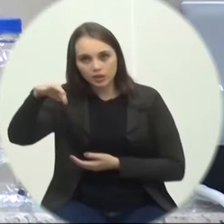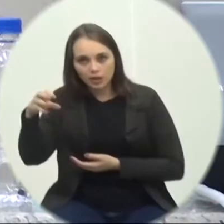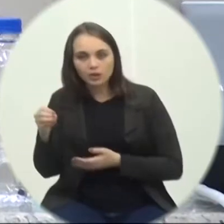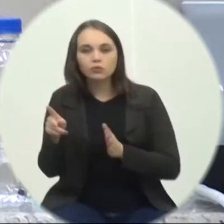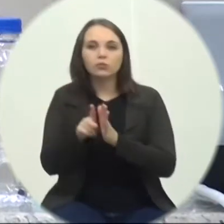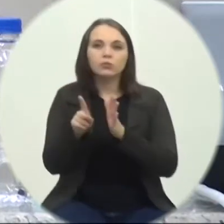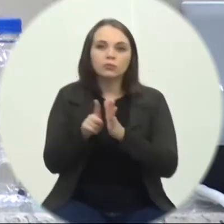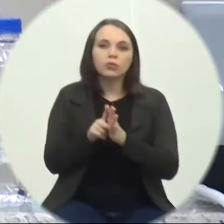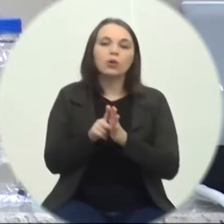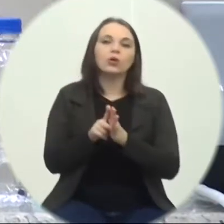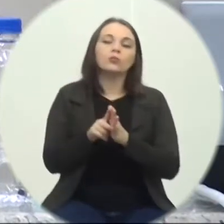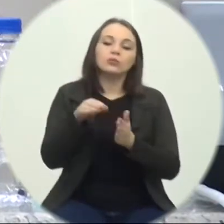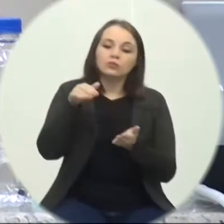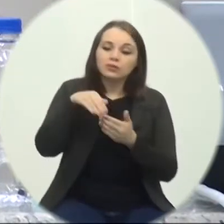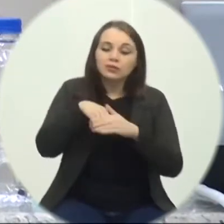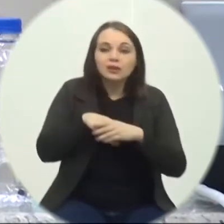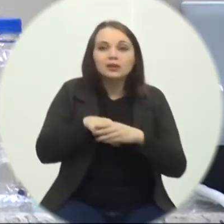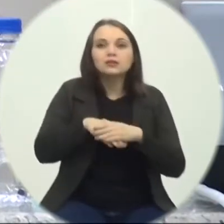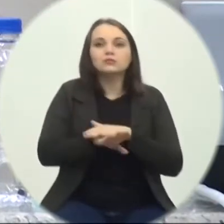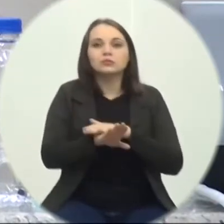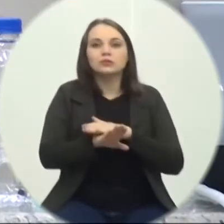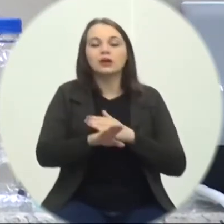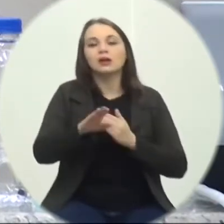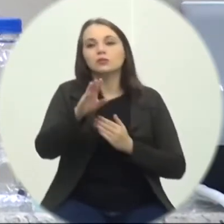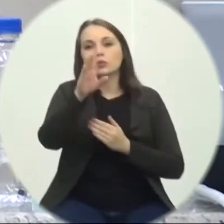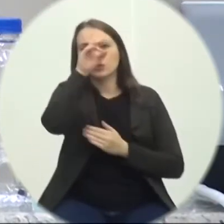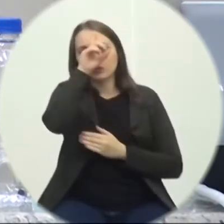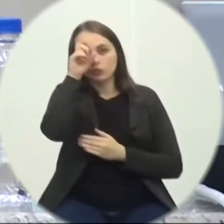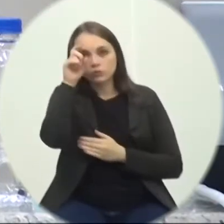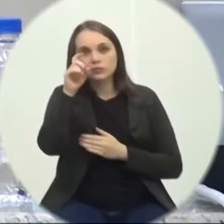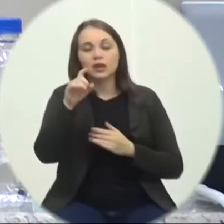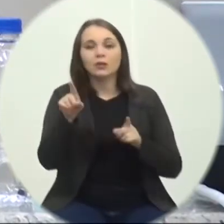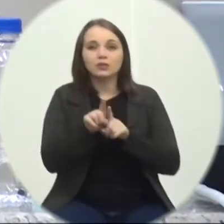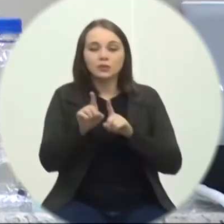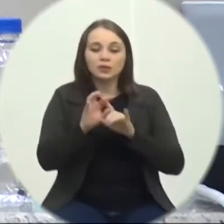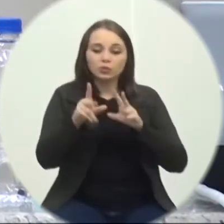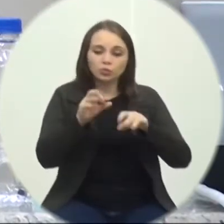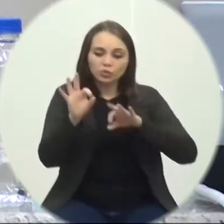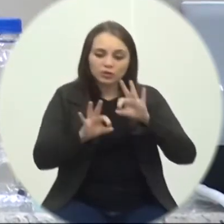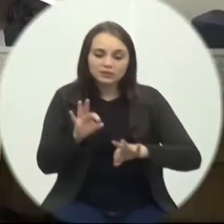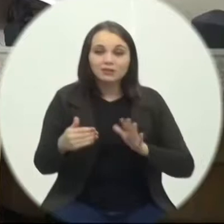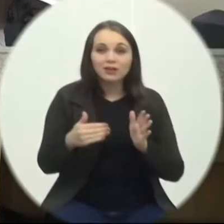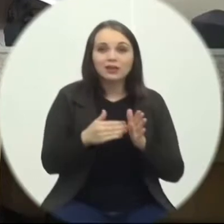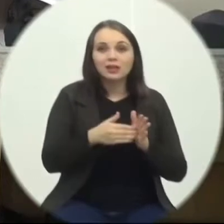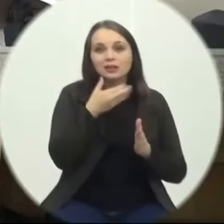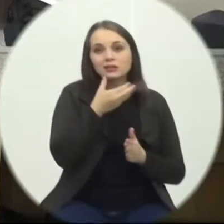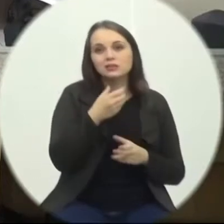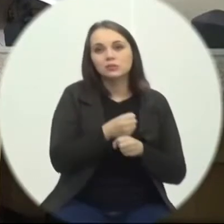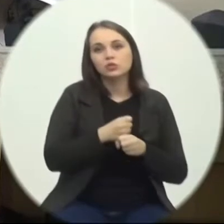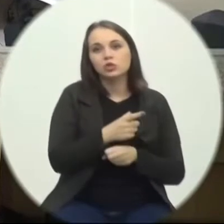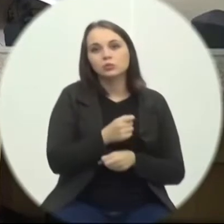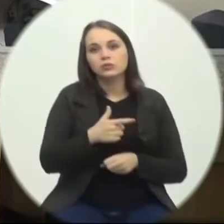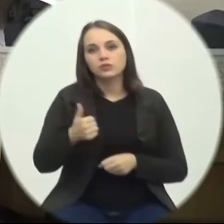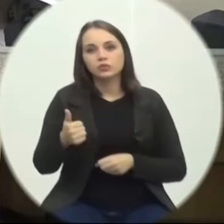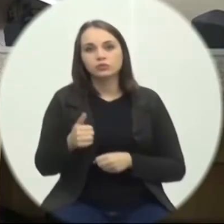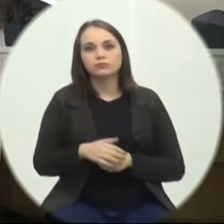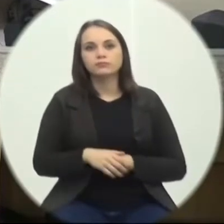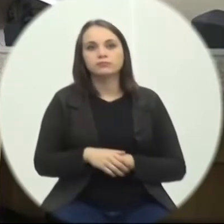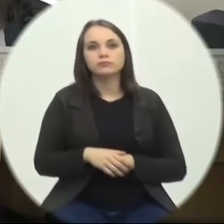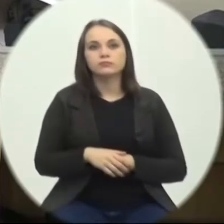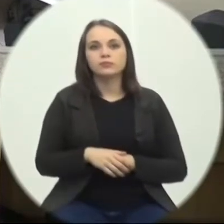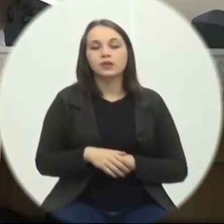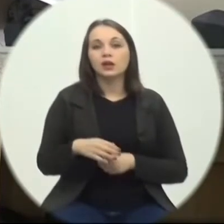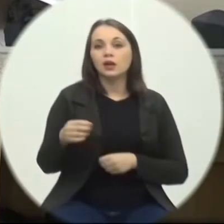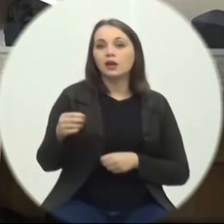insumos Hospitalares Citados Até dezembro De 2021 O requerimento Está em discussão Com a palavra